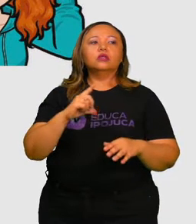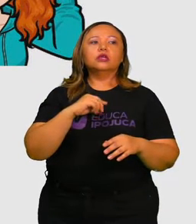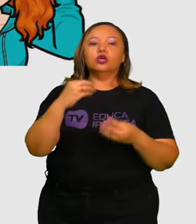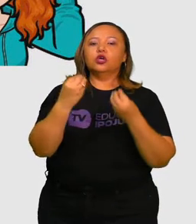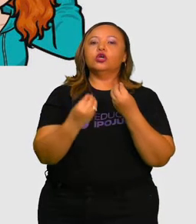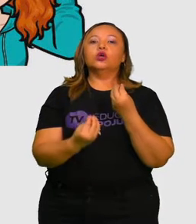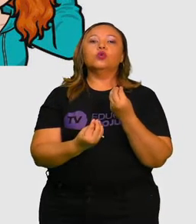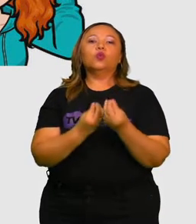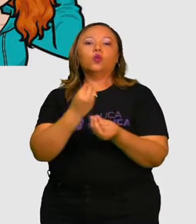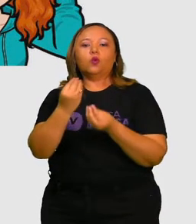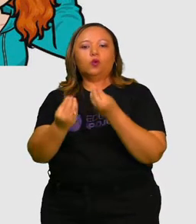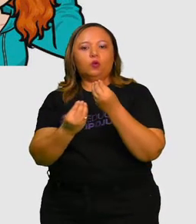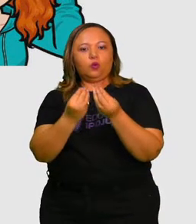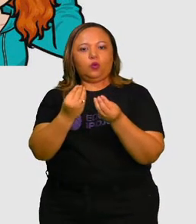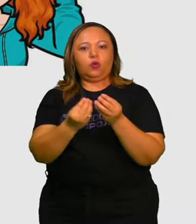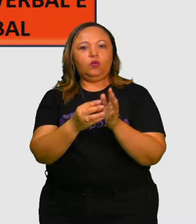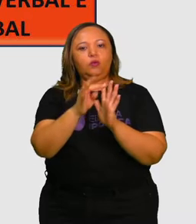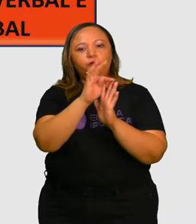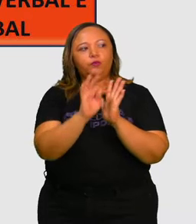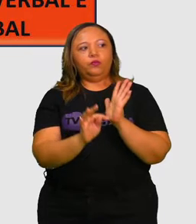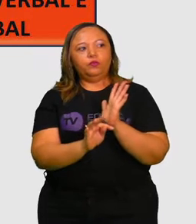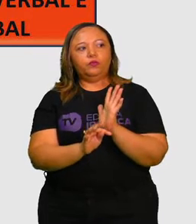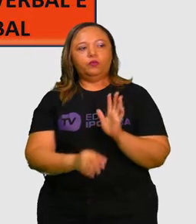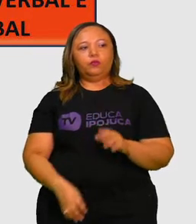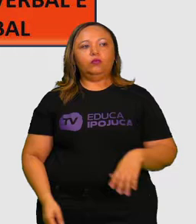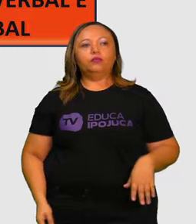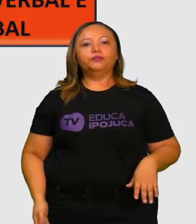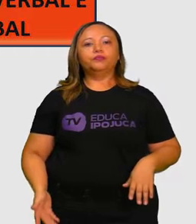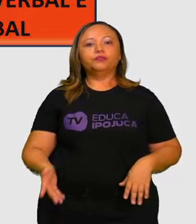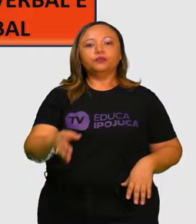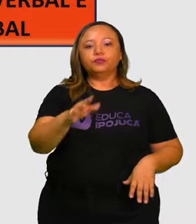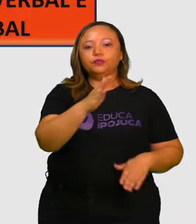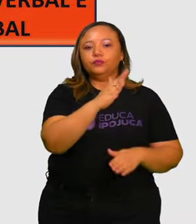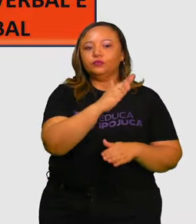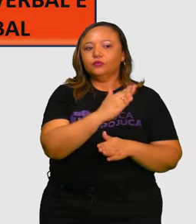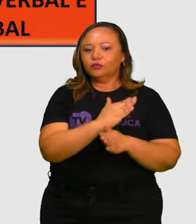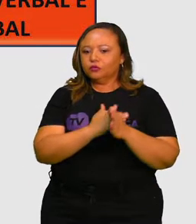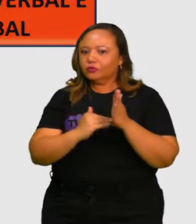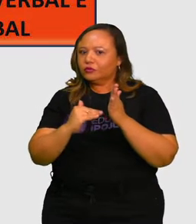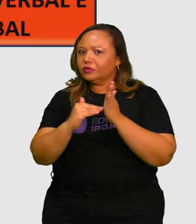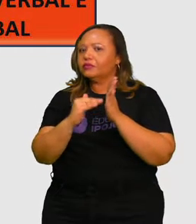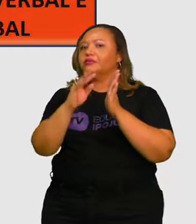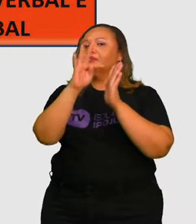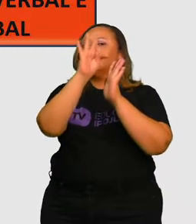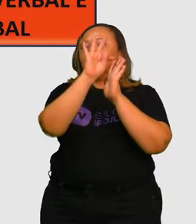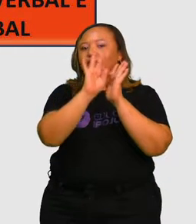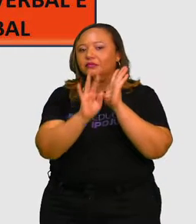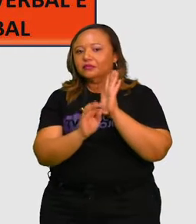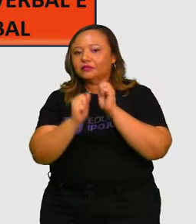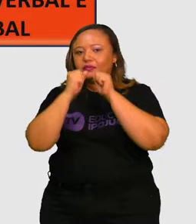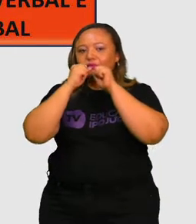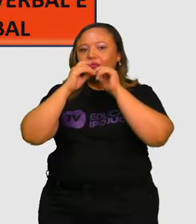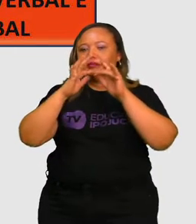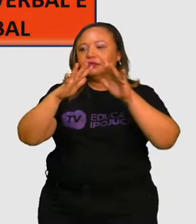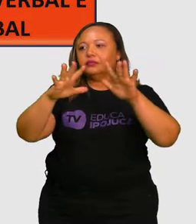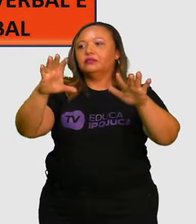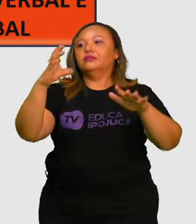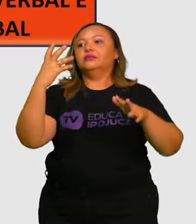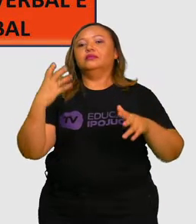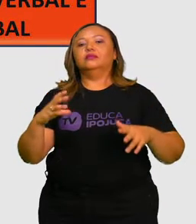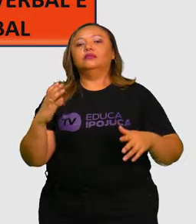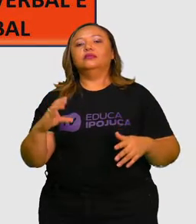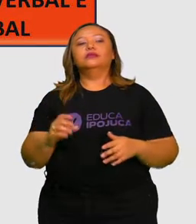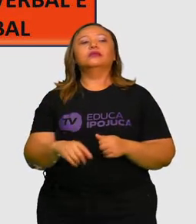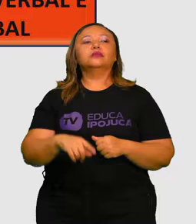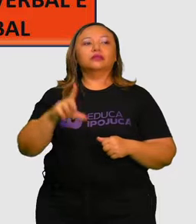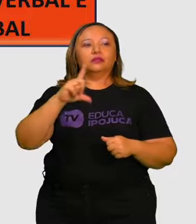sua condição de produção textual? Vamos ver aqui. Então, todo texto de divulgação científica, ele